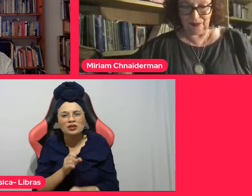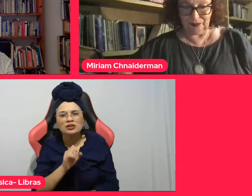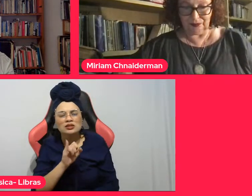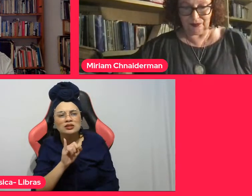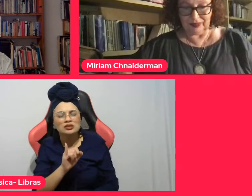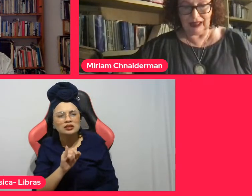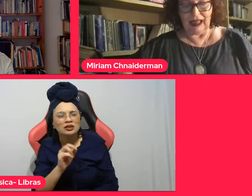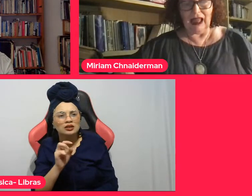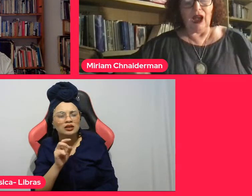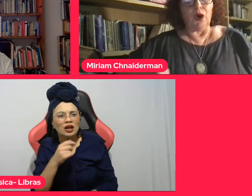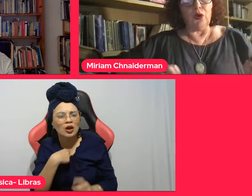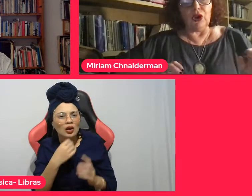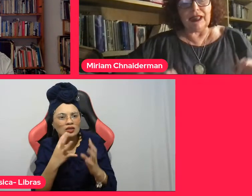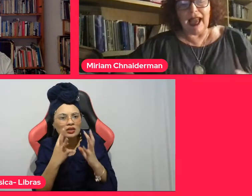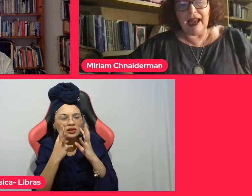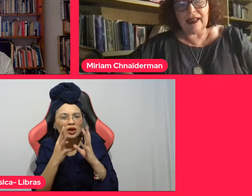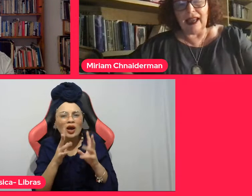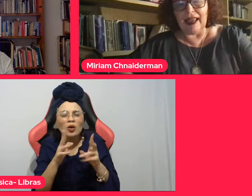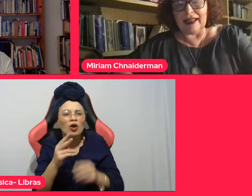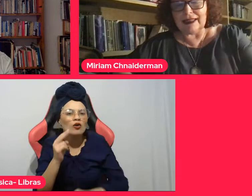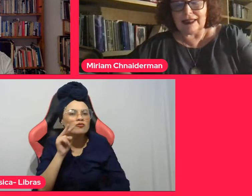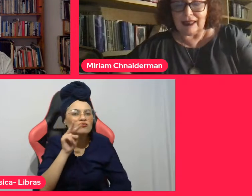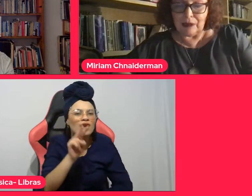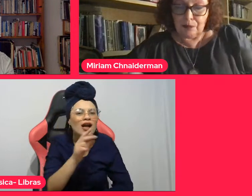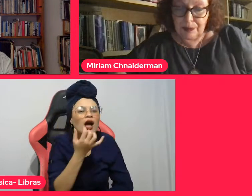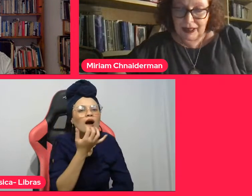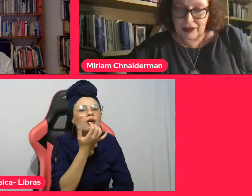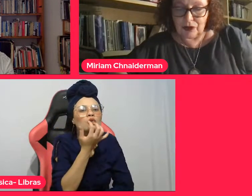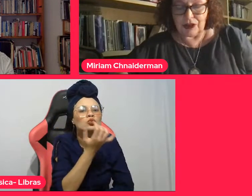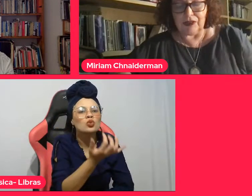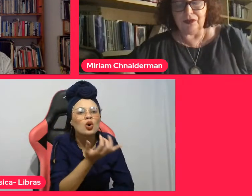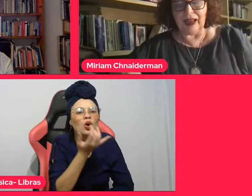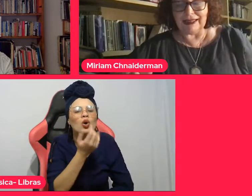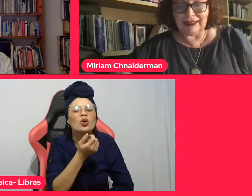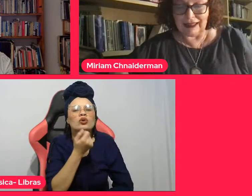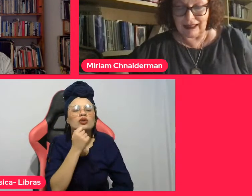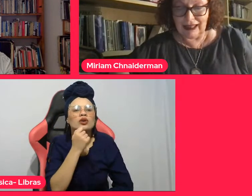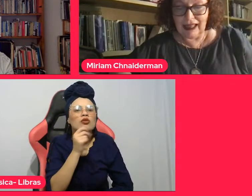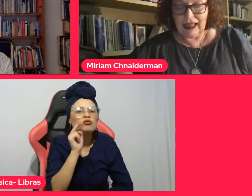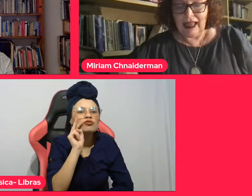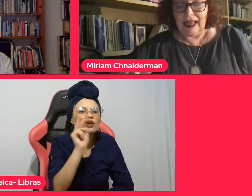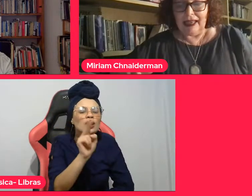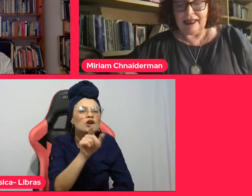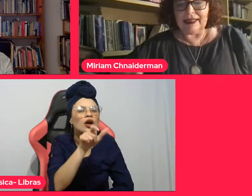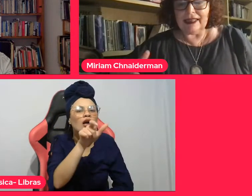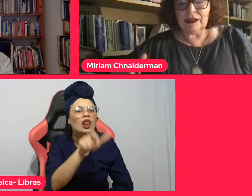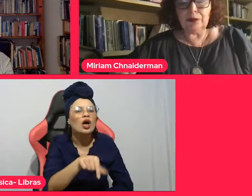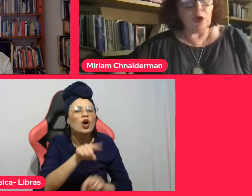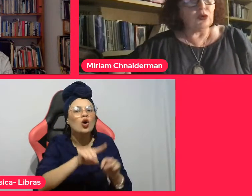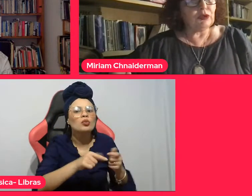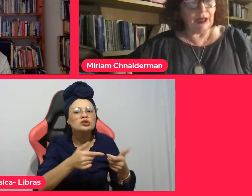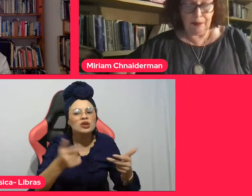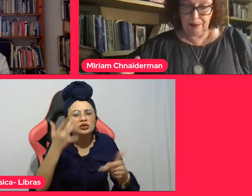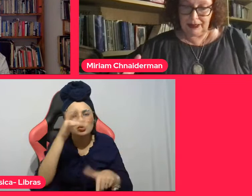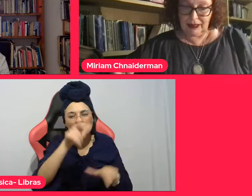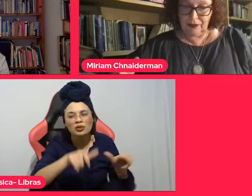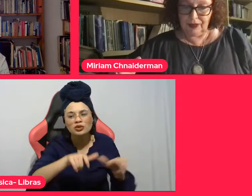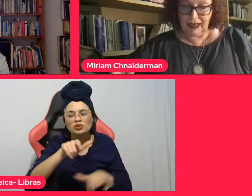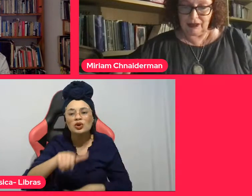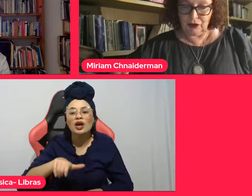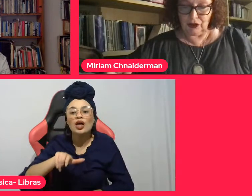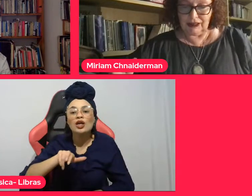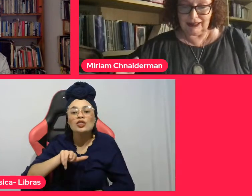o olhar é esse lampejo que fascina e desmonta